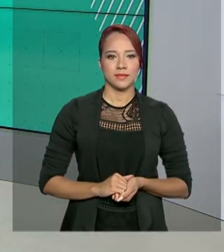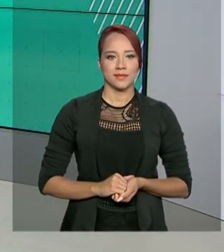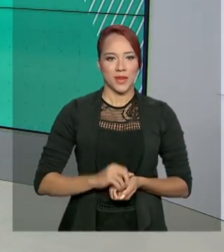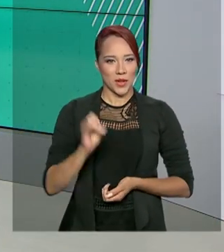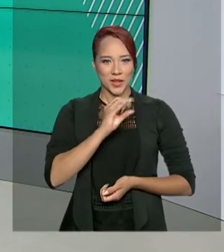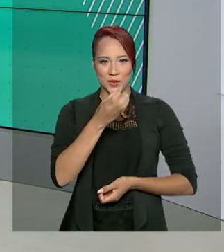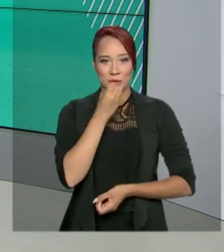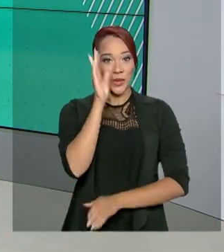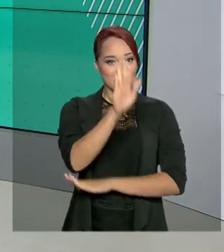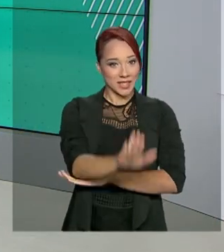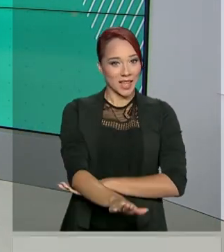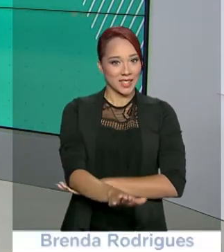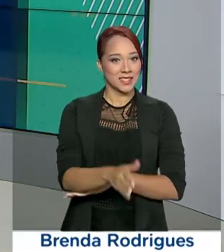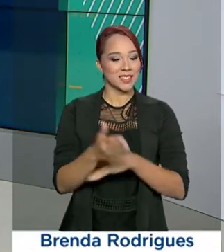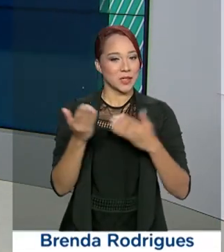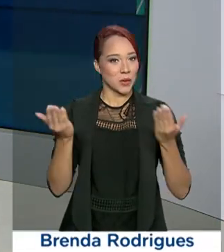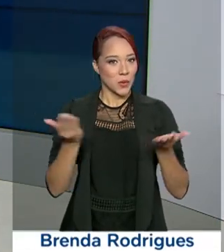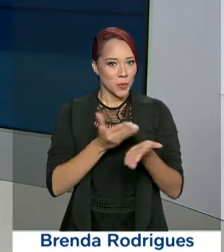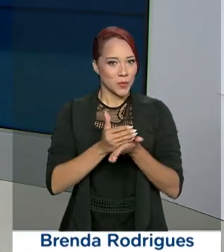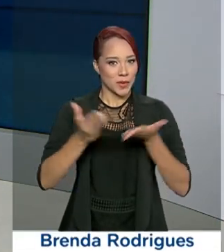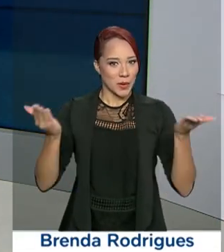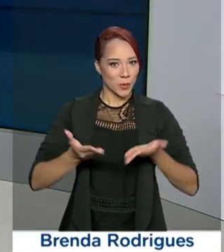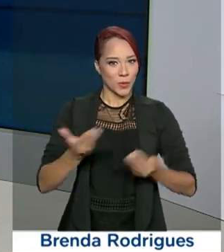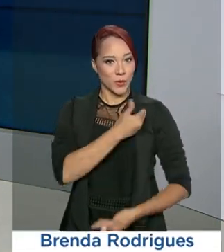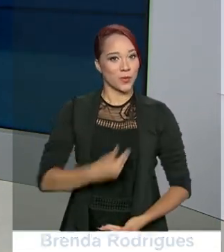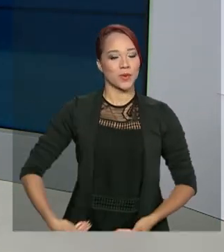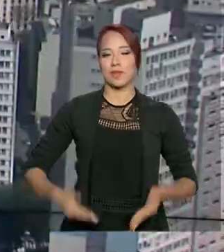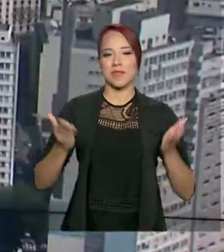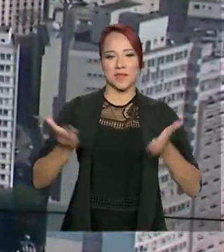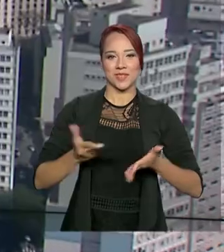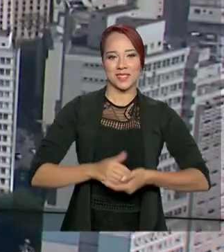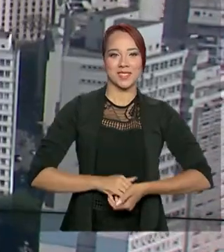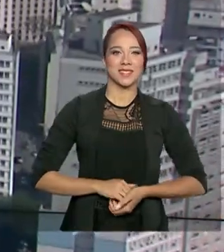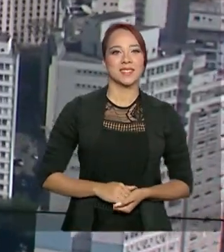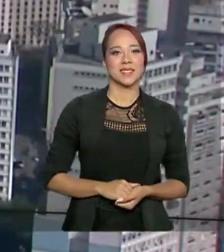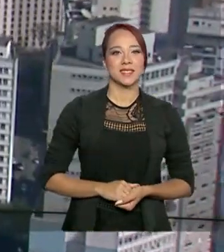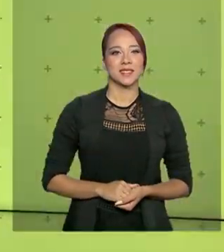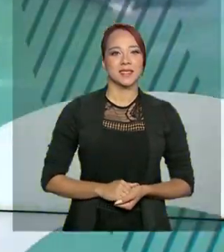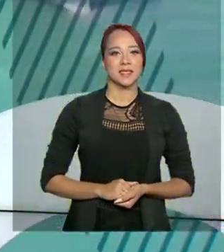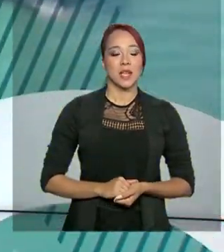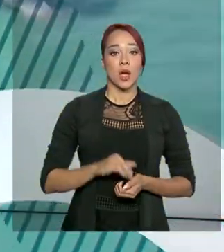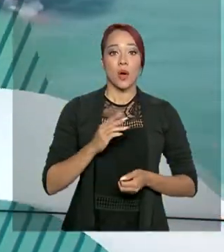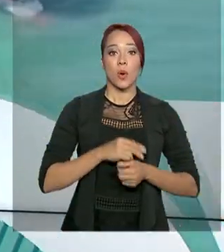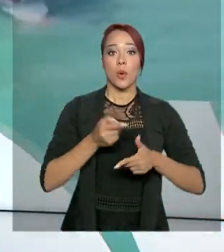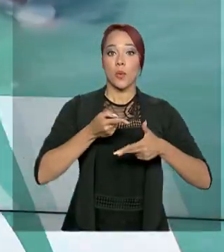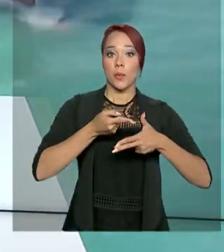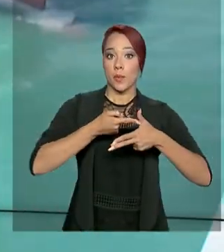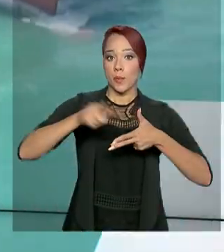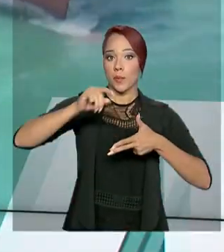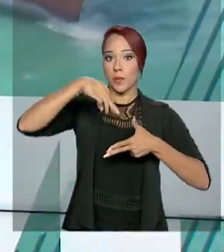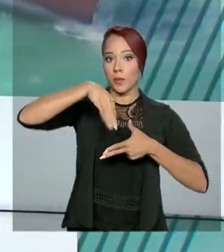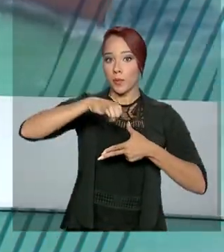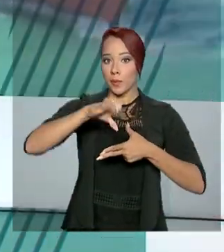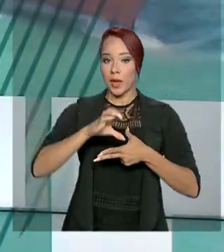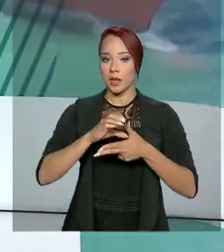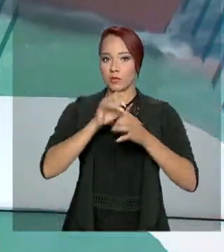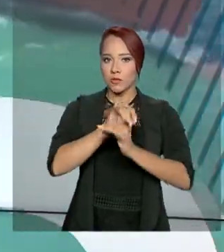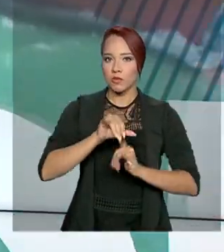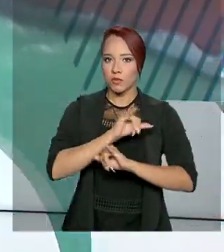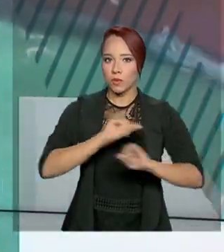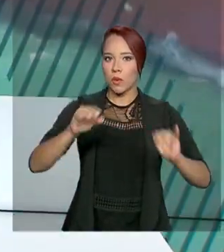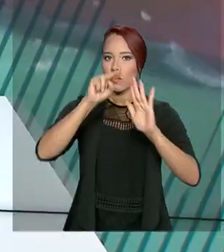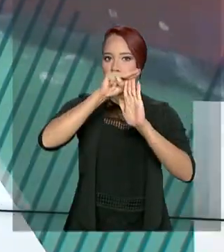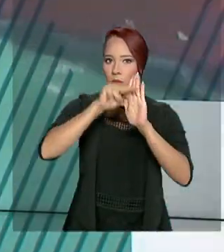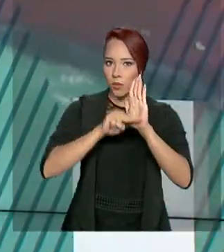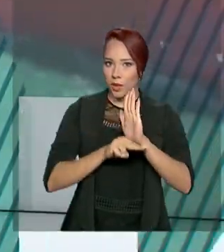Olá, boa tarde. Estamos no ar com o Governo Agora. O MEC divulgou o cronograma do FIES, Fundo